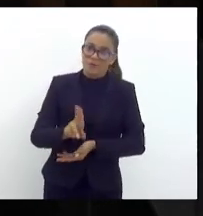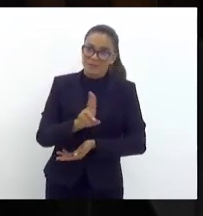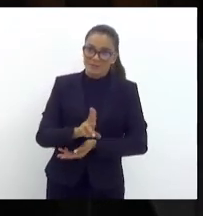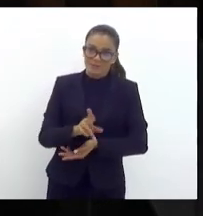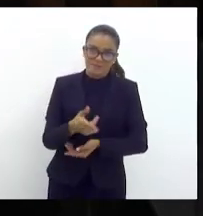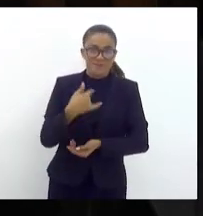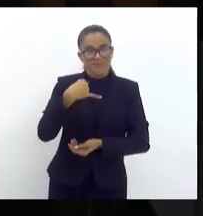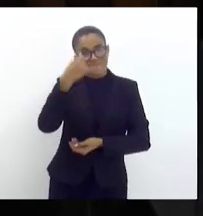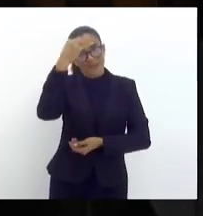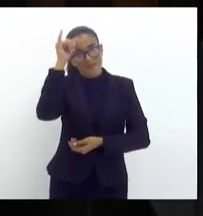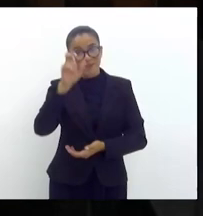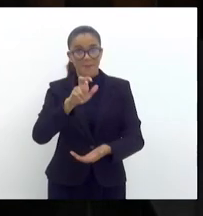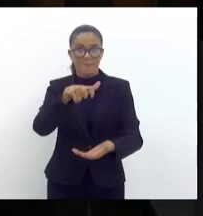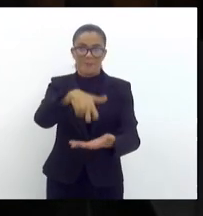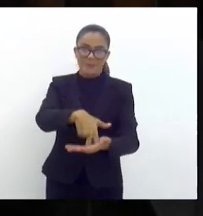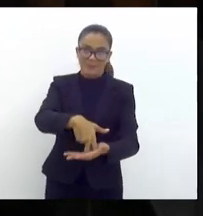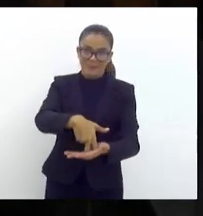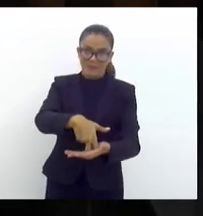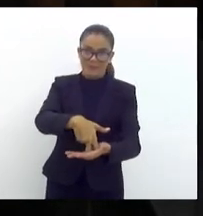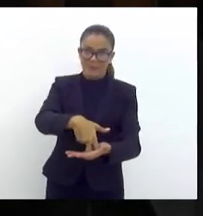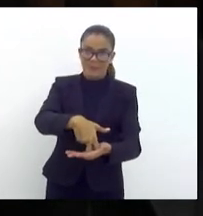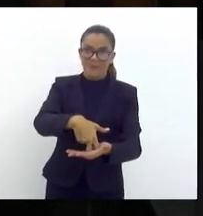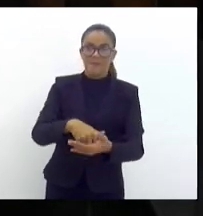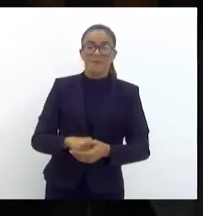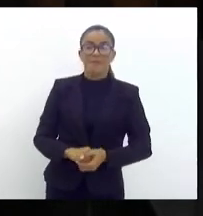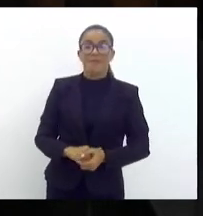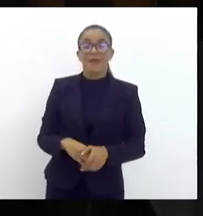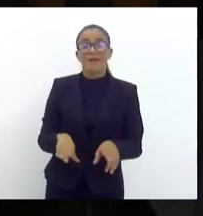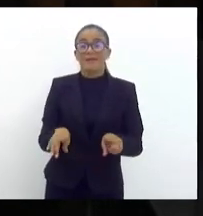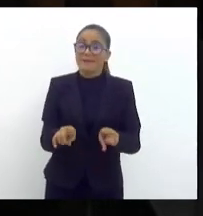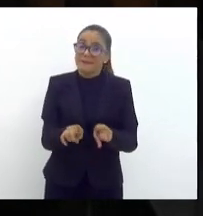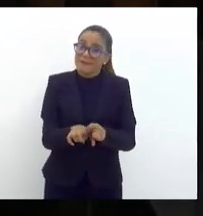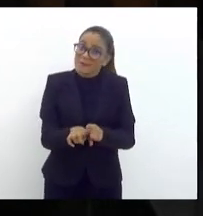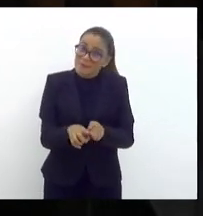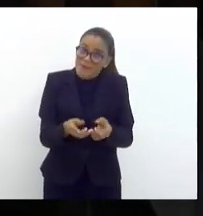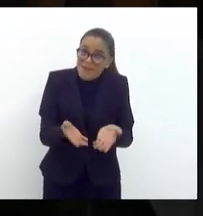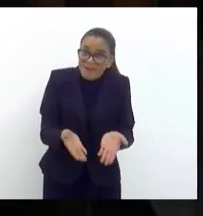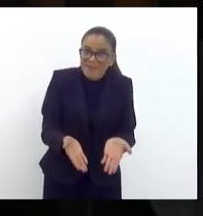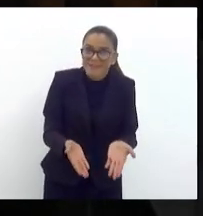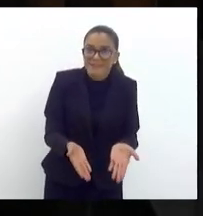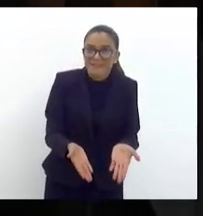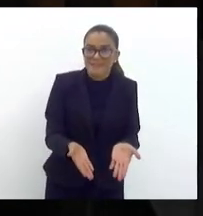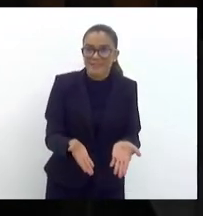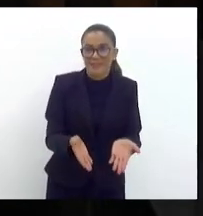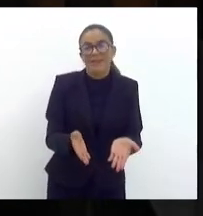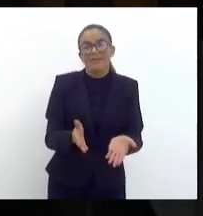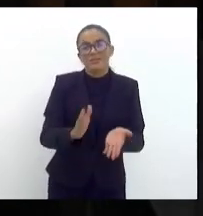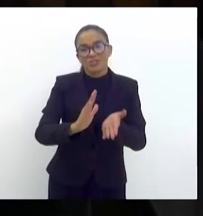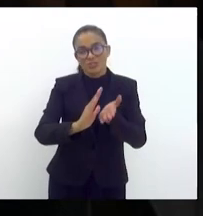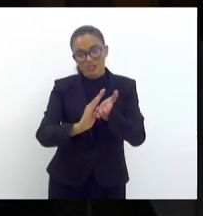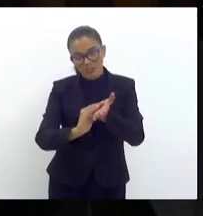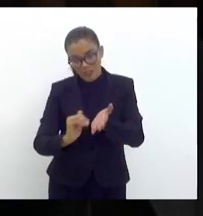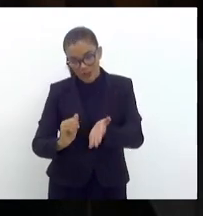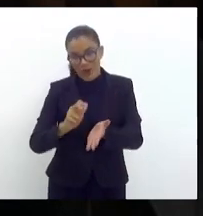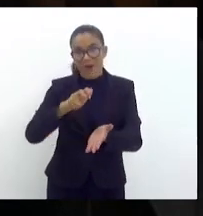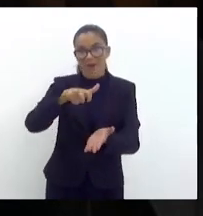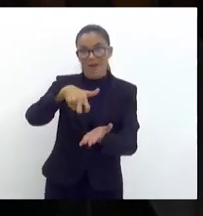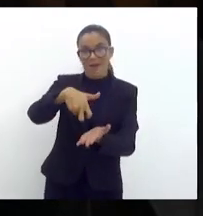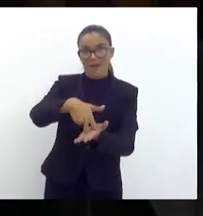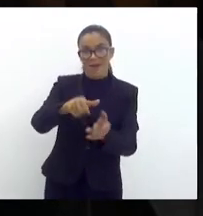para evitar a punição. E, sendo assim, retirou a punição